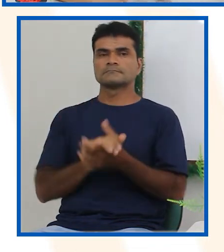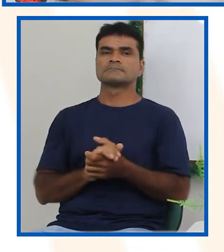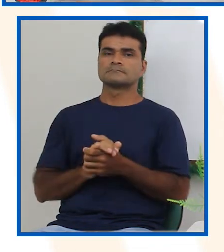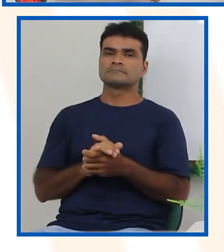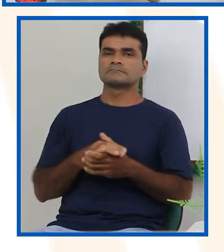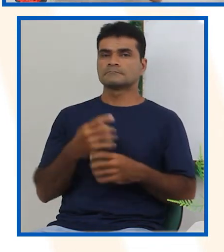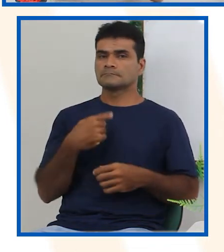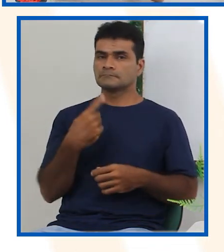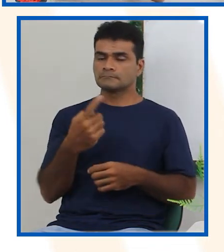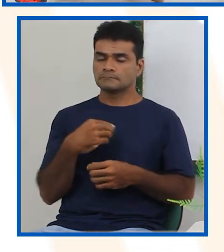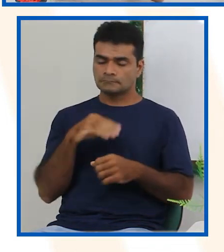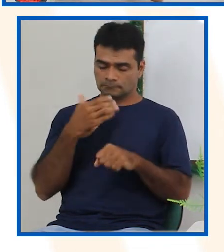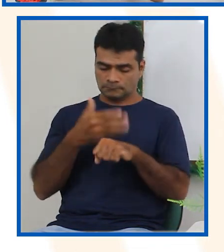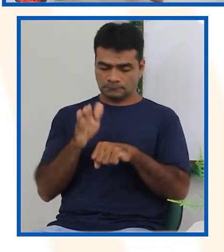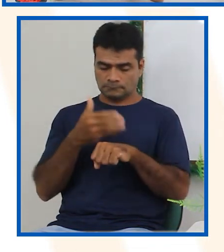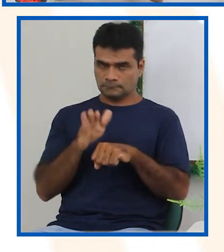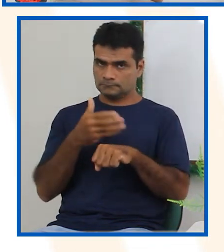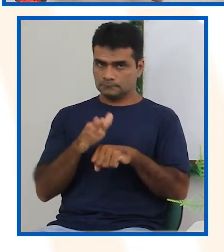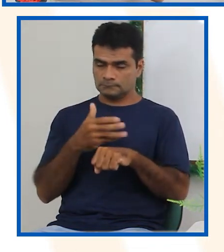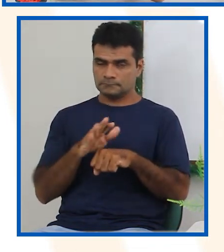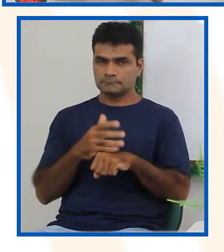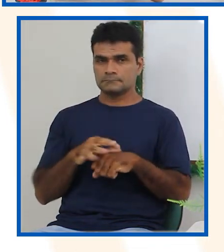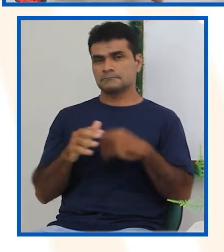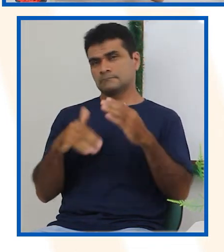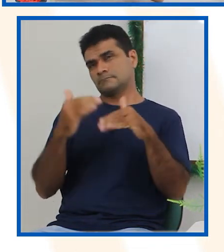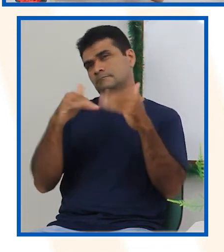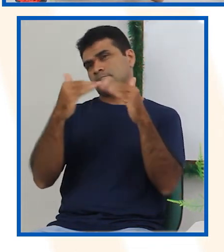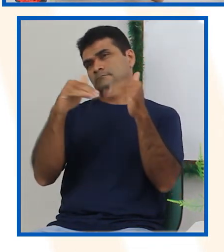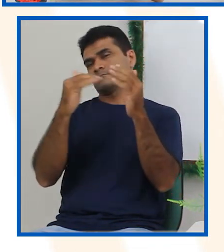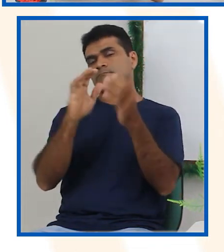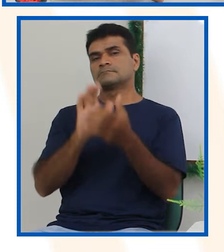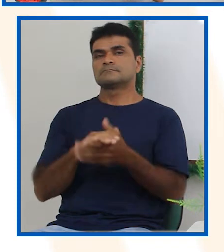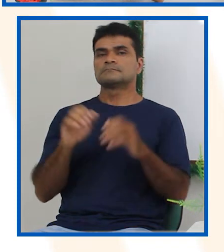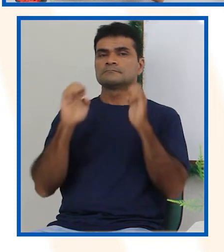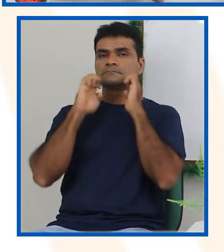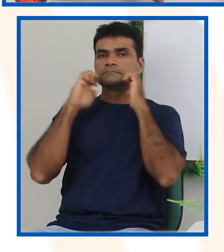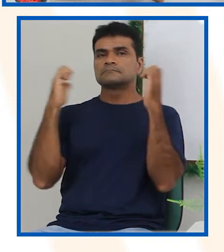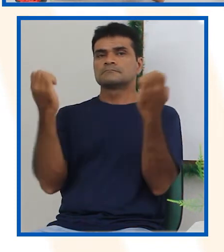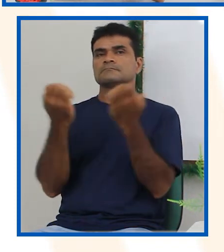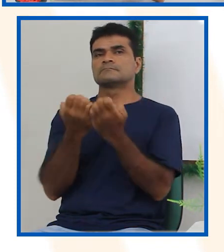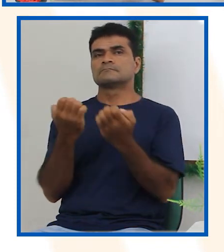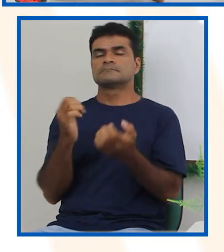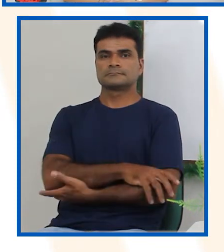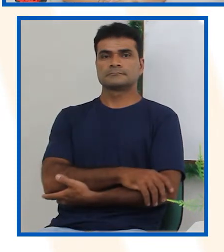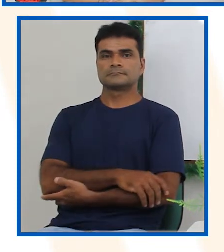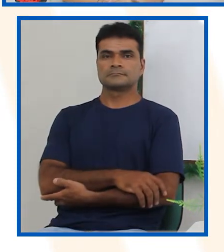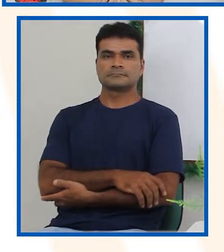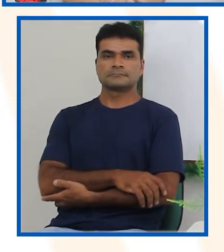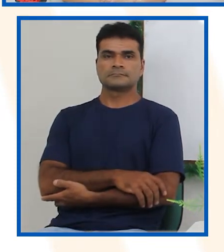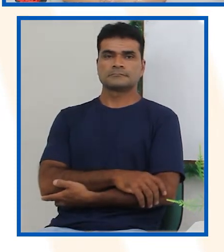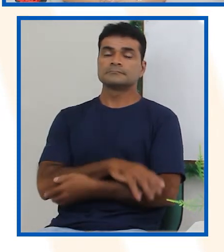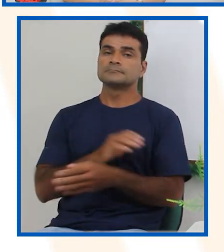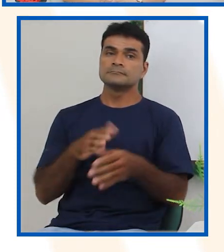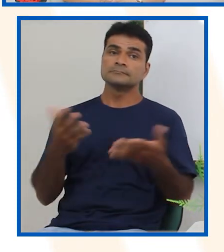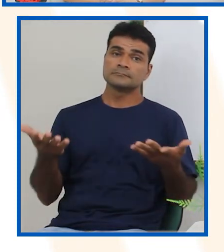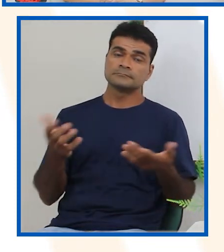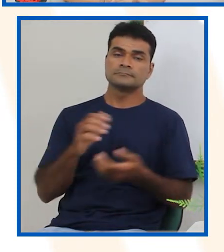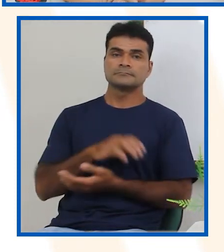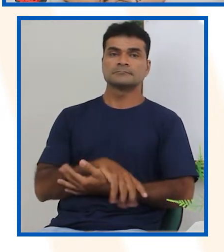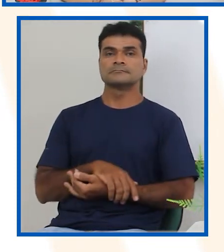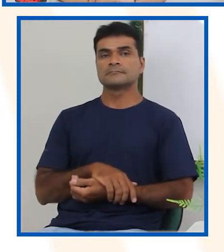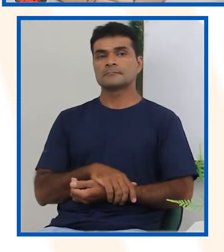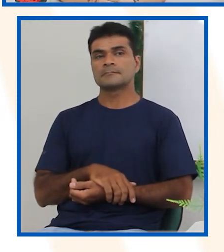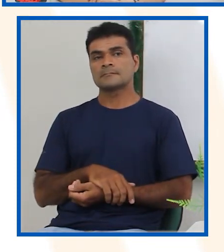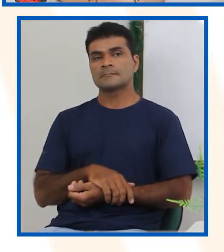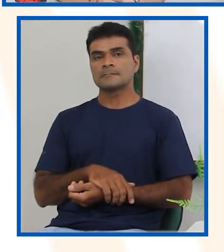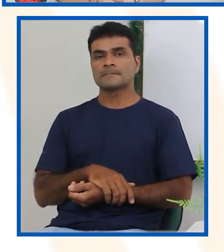Pra que a gente possa treinar ainda mais a classificação desses eventos. Tá bom? Vamos lá? Então, pessoal, nós